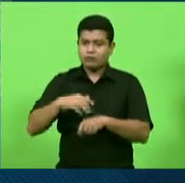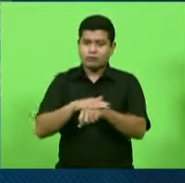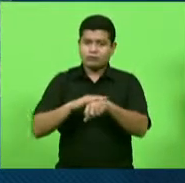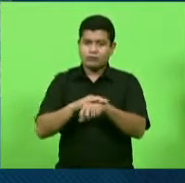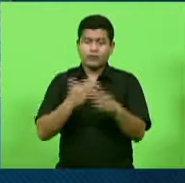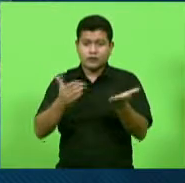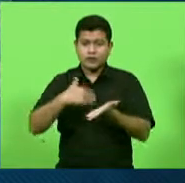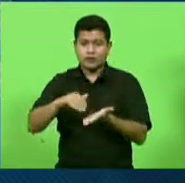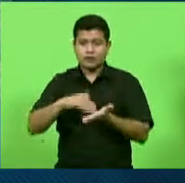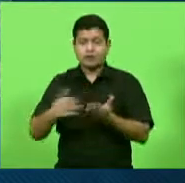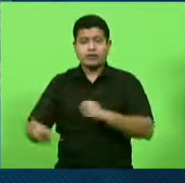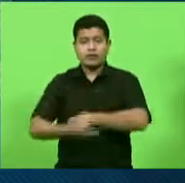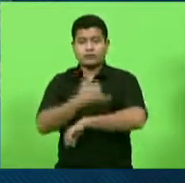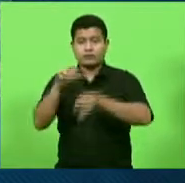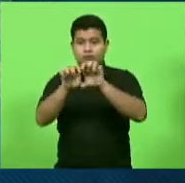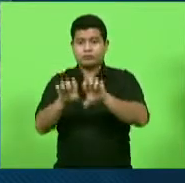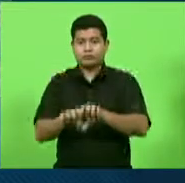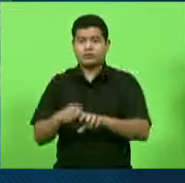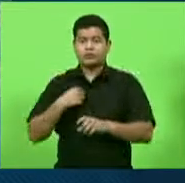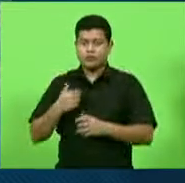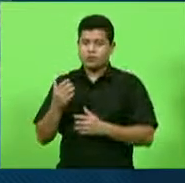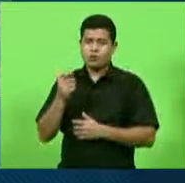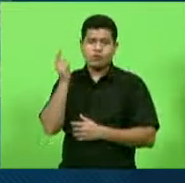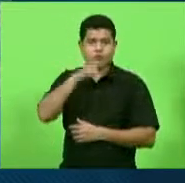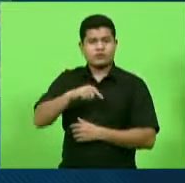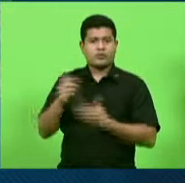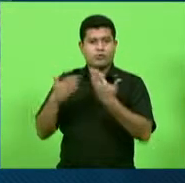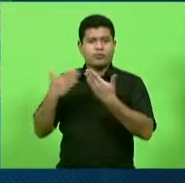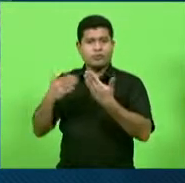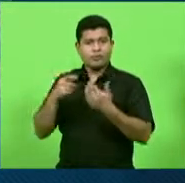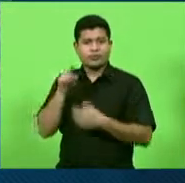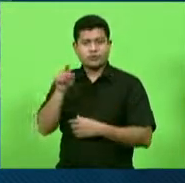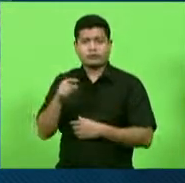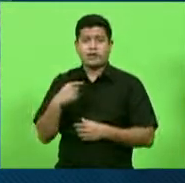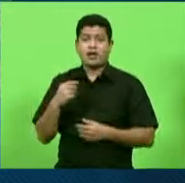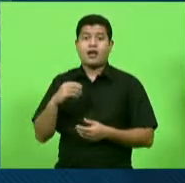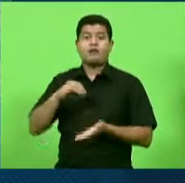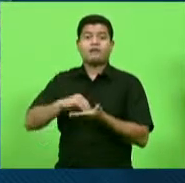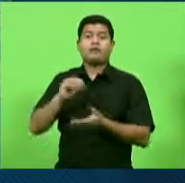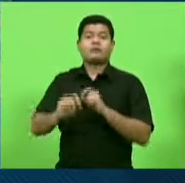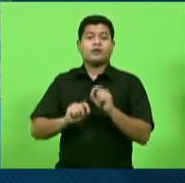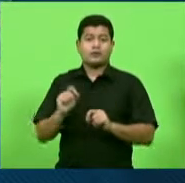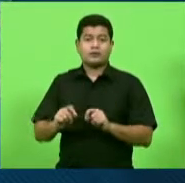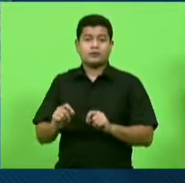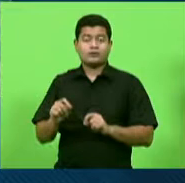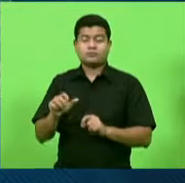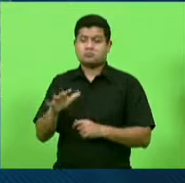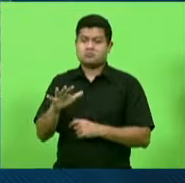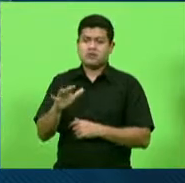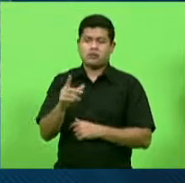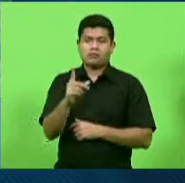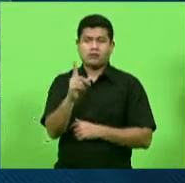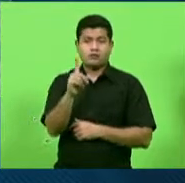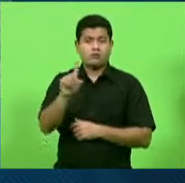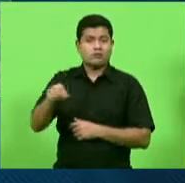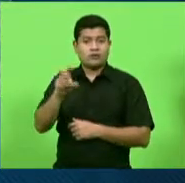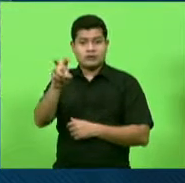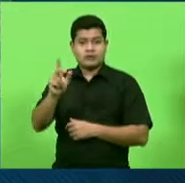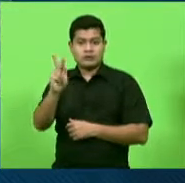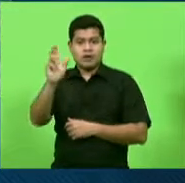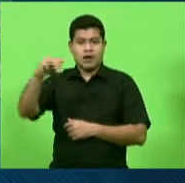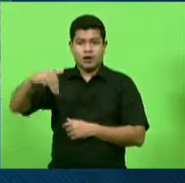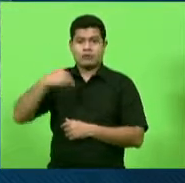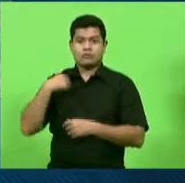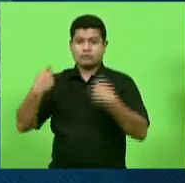Infraestrutura lá em Joinville. Conseguimos bater um papo com ela lá. Falta simplesmente ali um trecho ali de mais ou menos 1.500 metros que precisa